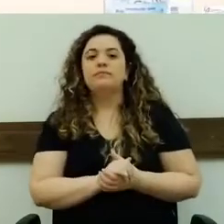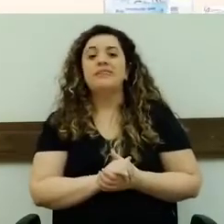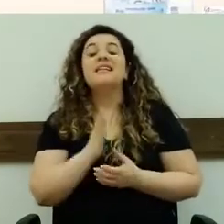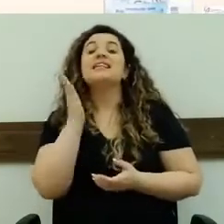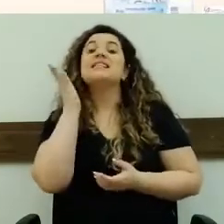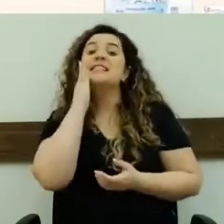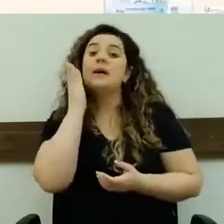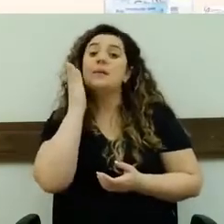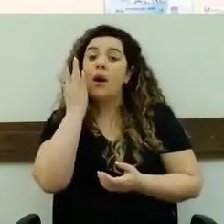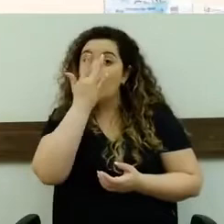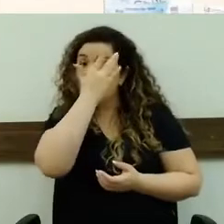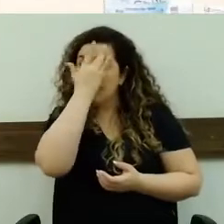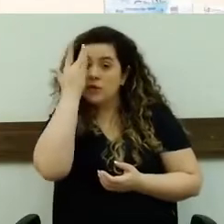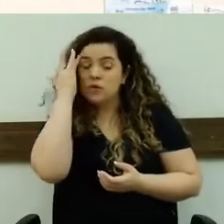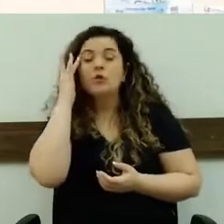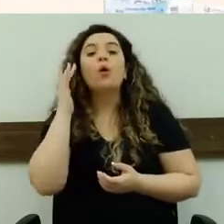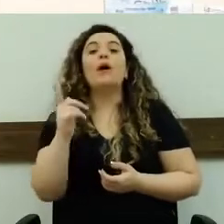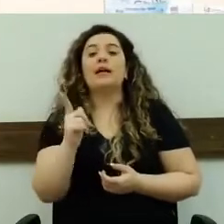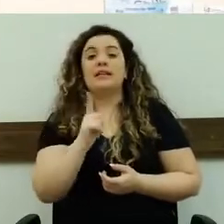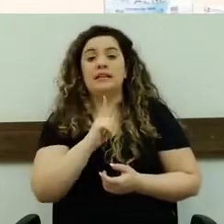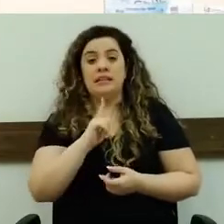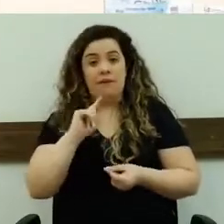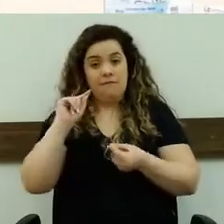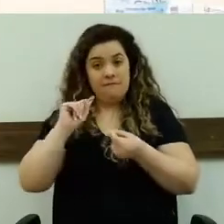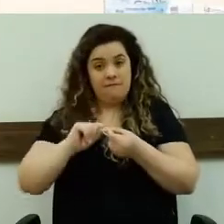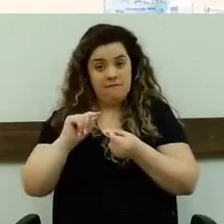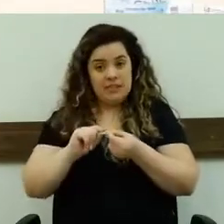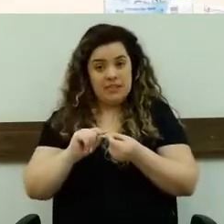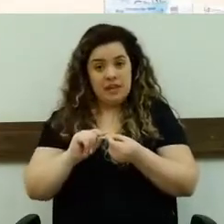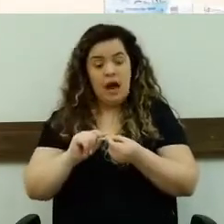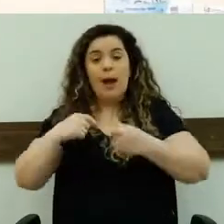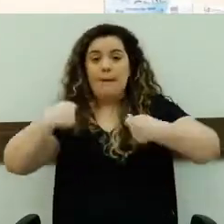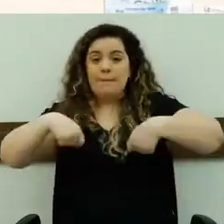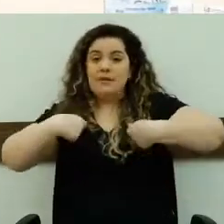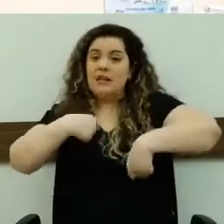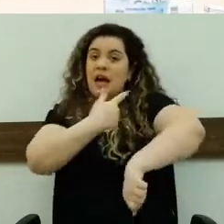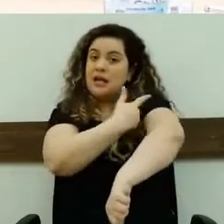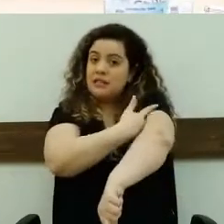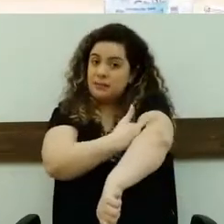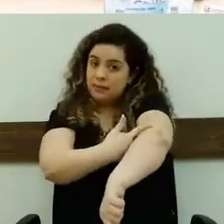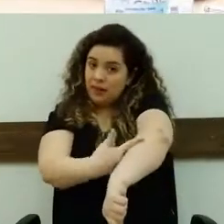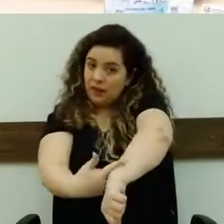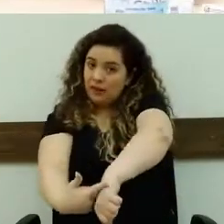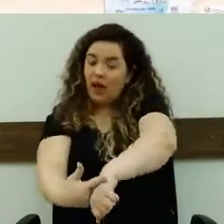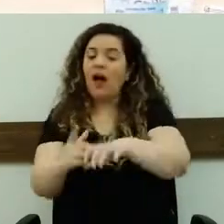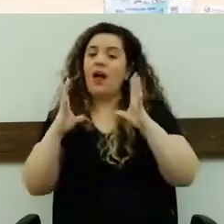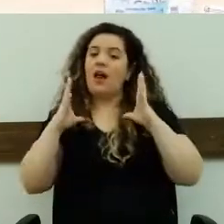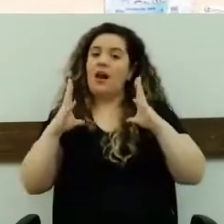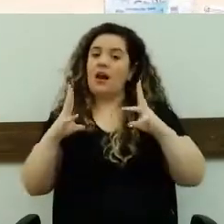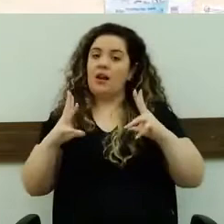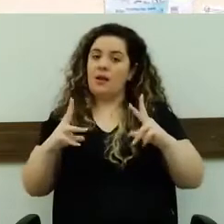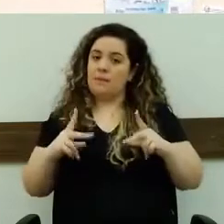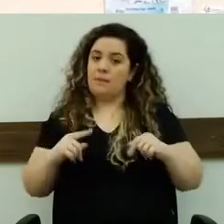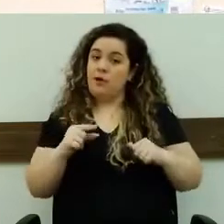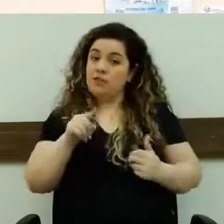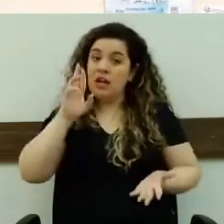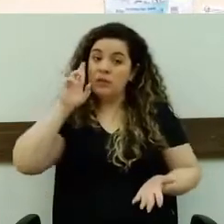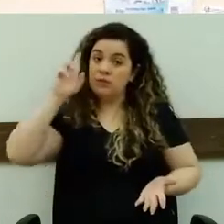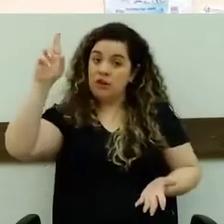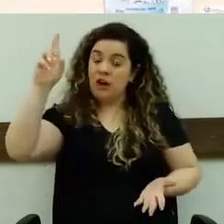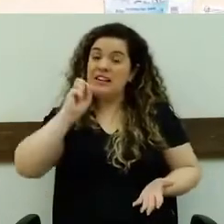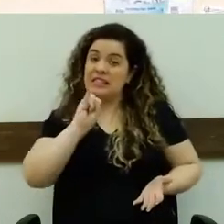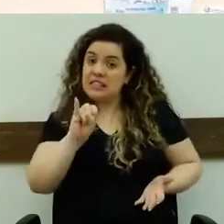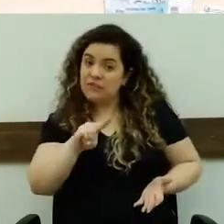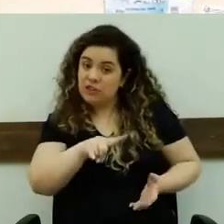vai fazer esse trabalho vai ter que respeitar toda a limpeza do caso. Você vai ser responsável por essa limpeza. Então, se você colocou um potinho com